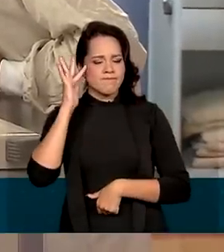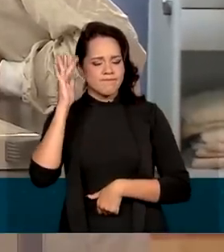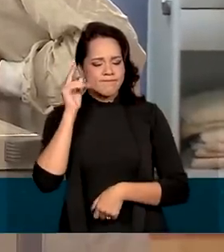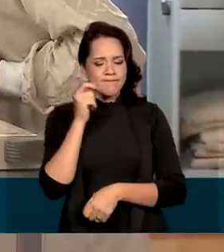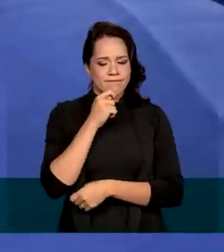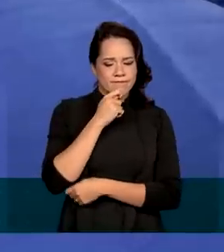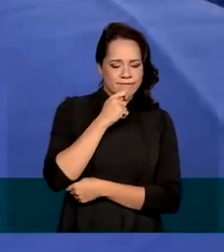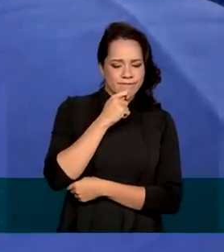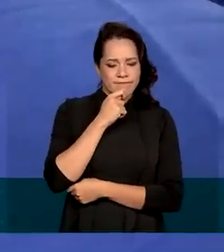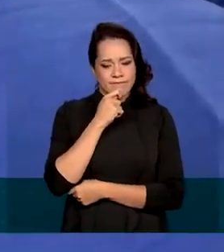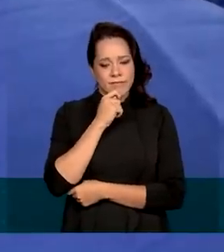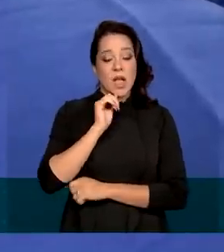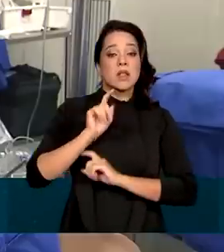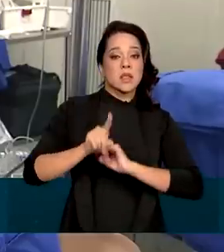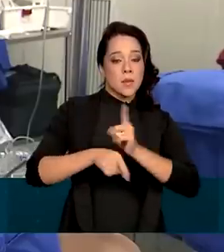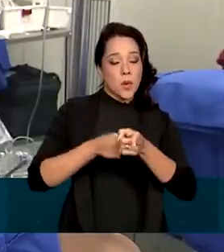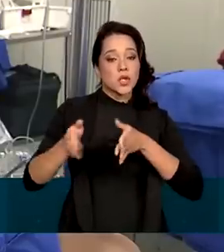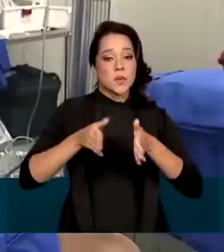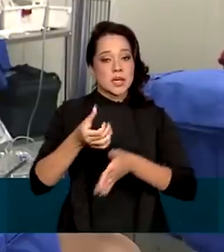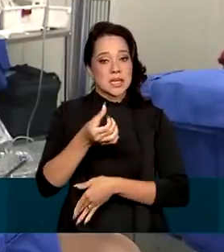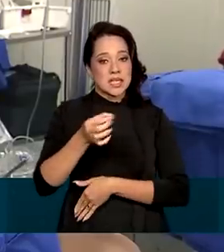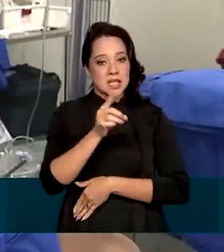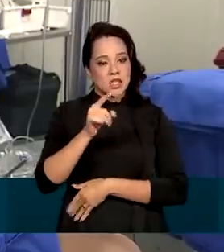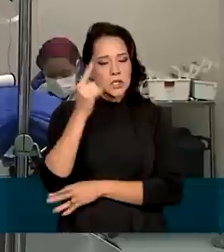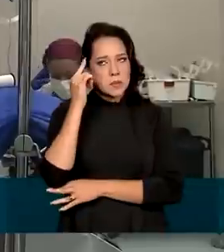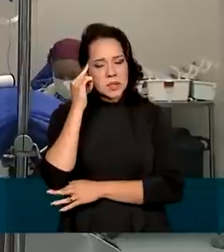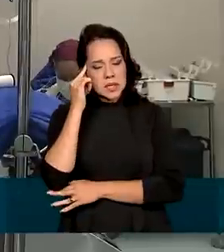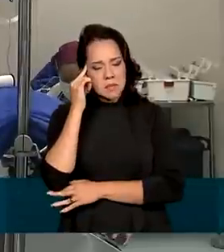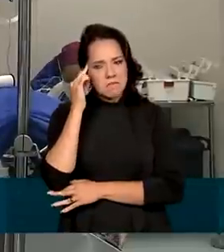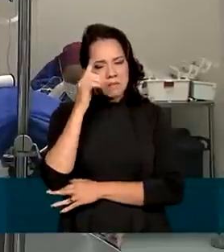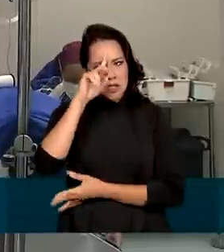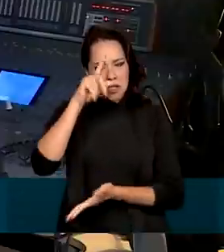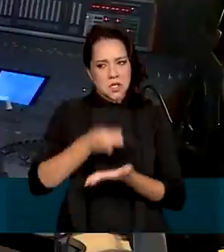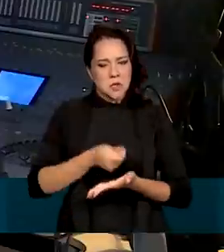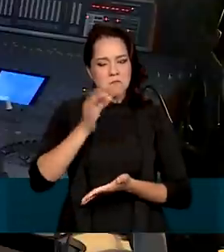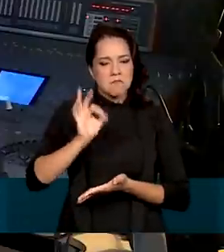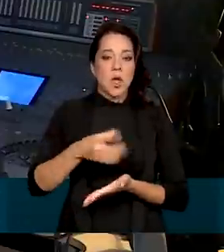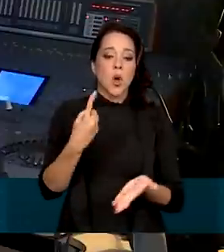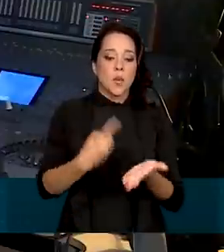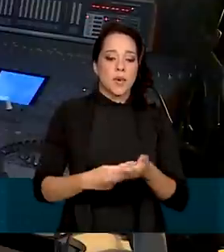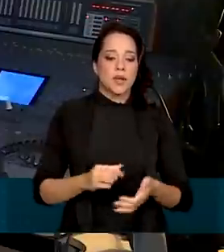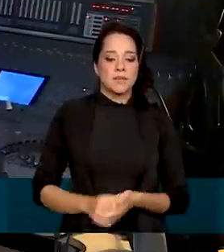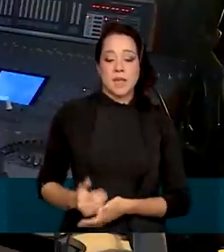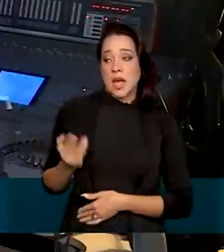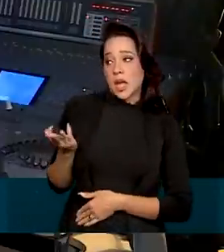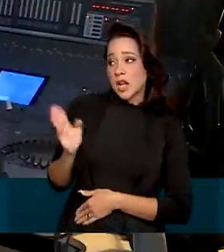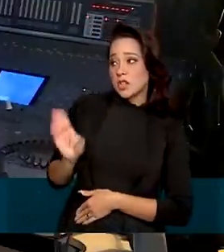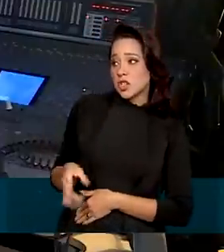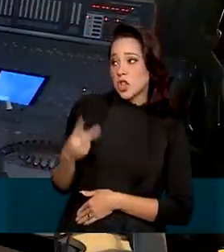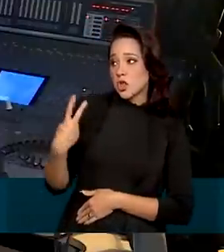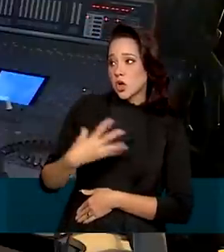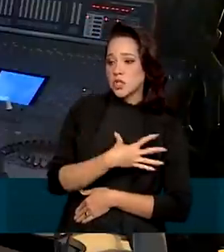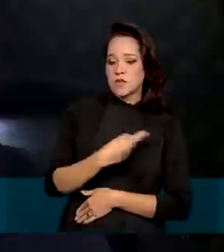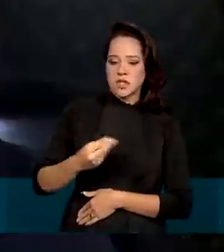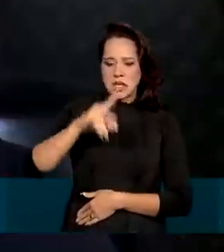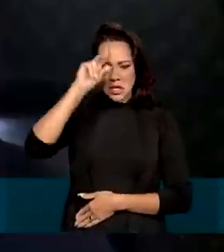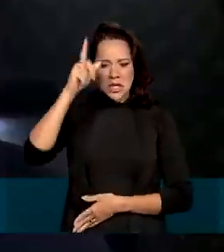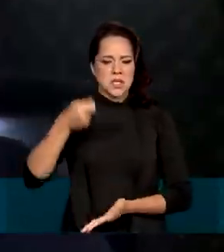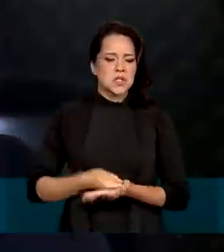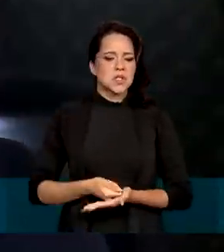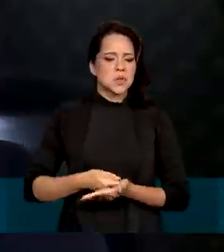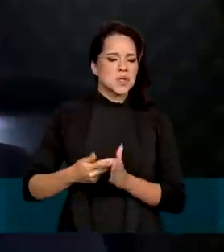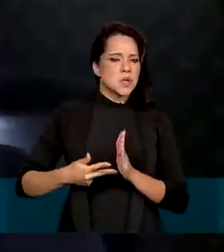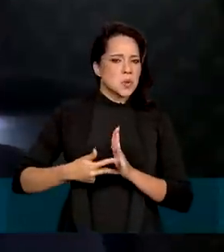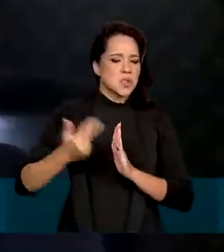procedimento. Só depois desse prazo, a esterilização é agendada. Jônatas, que já tinha dois filhos, decidiu fazer a